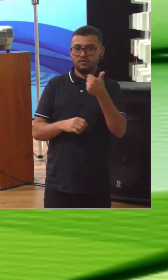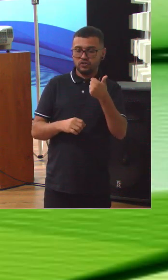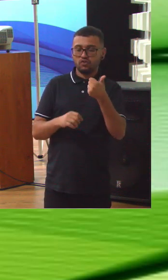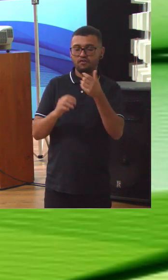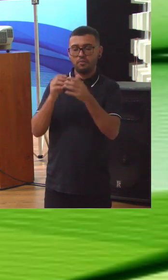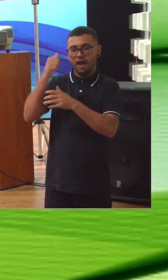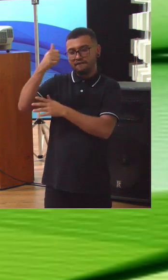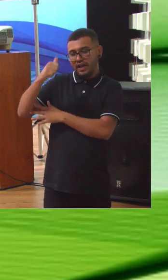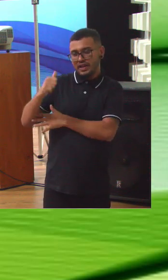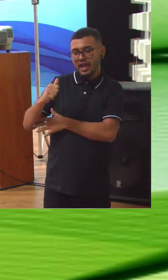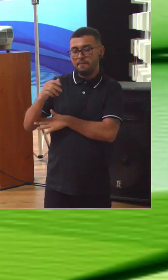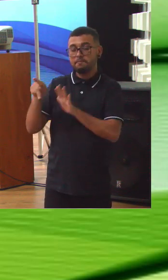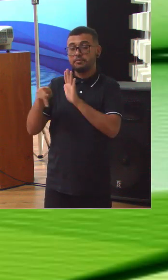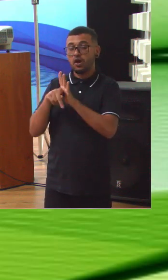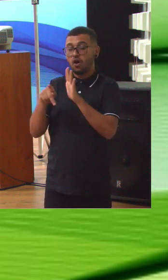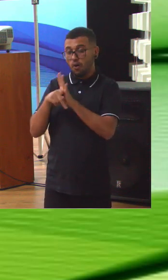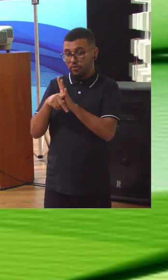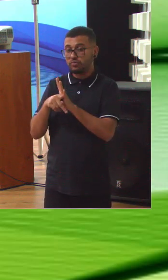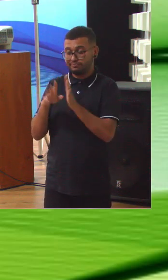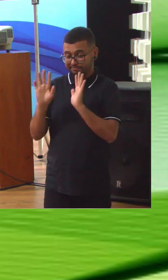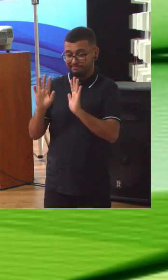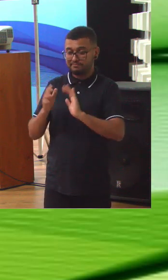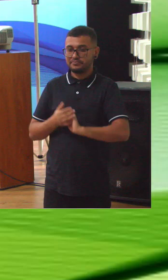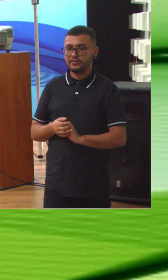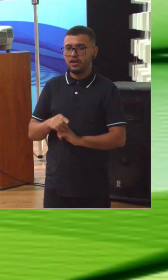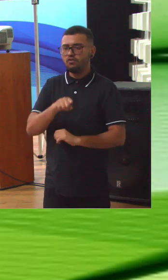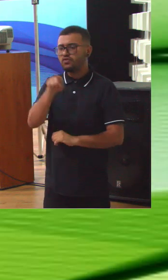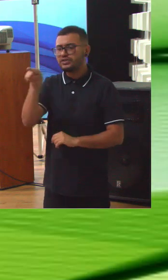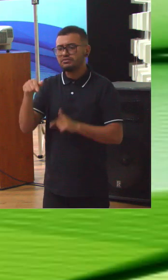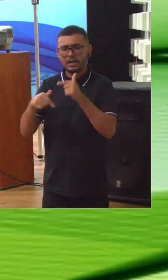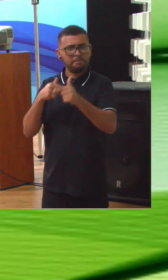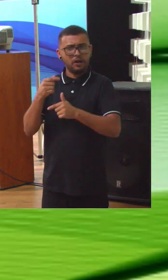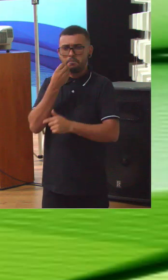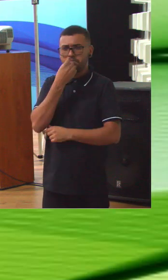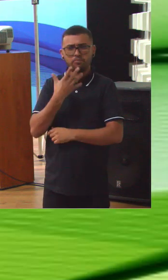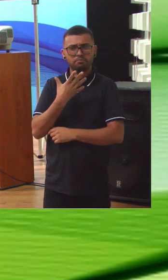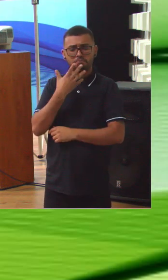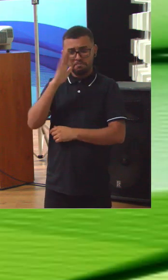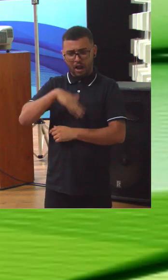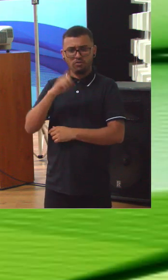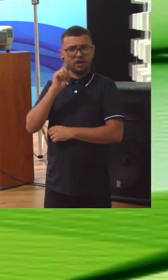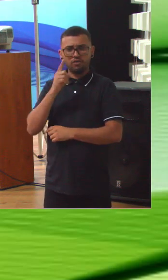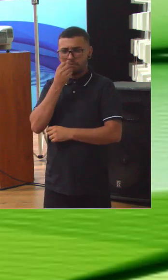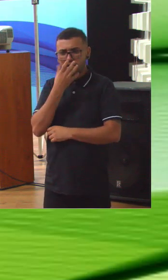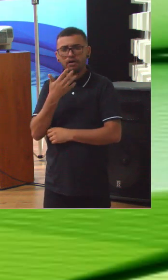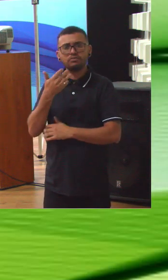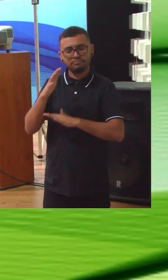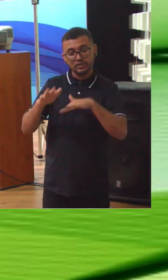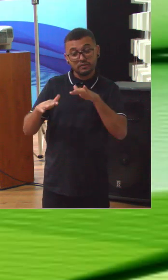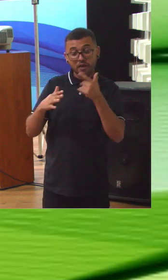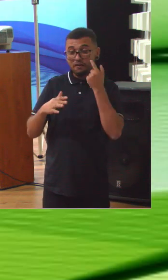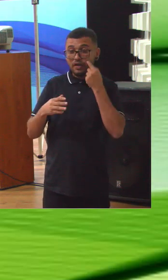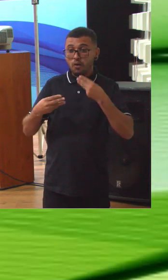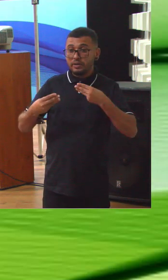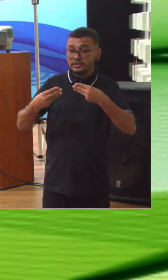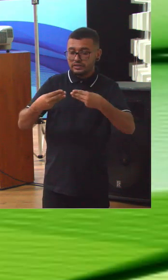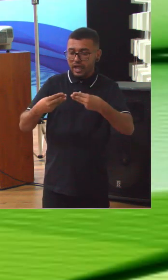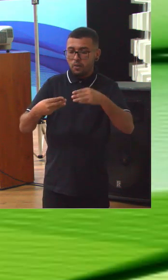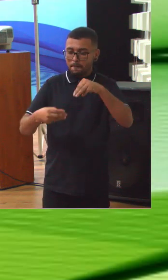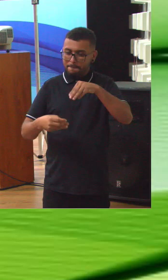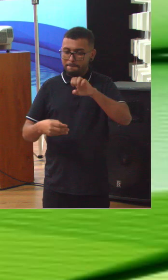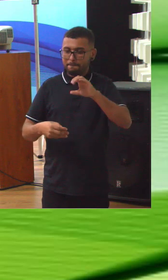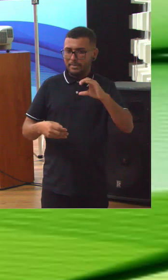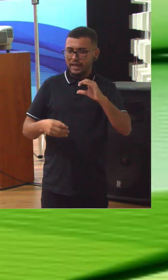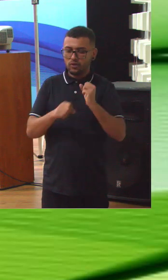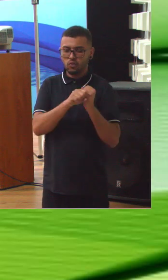fazer alguma comparação mas vocês já mostraram que vocês não estão mal nessa parte. Então nós podemos ver que o MEC de 2018